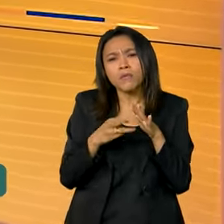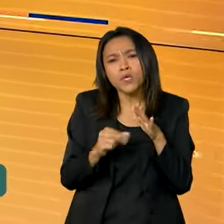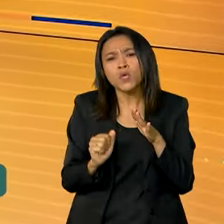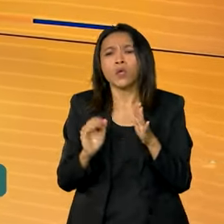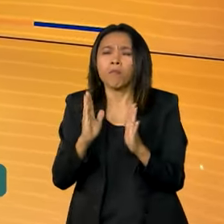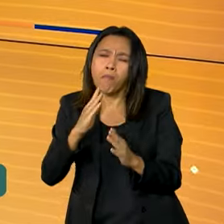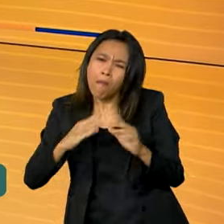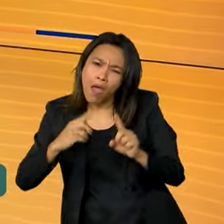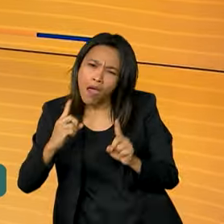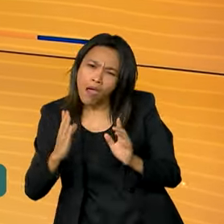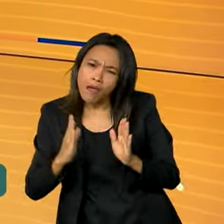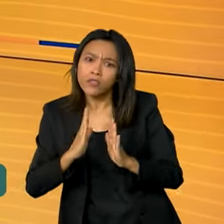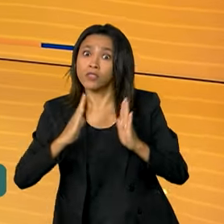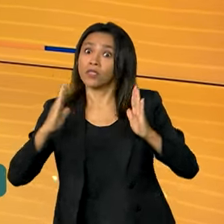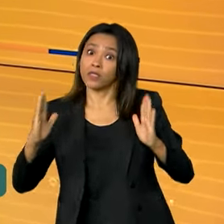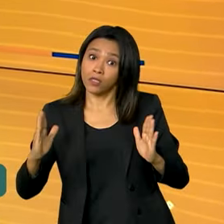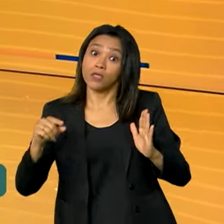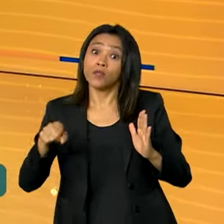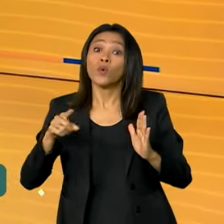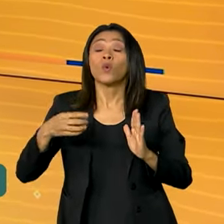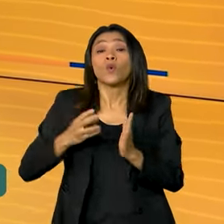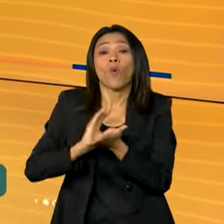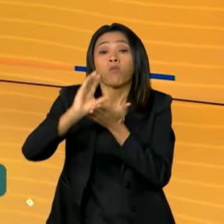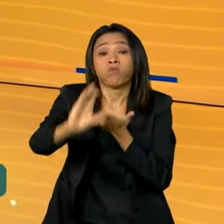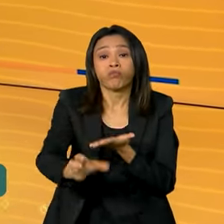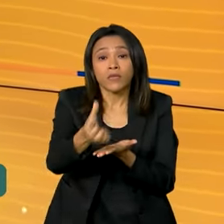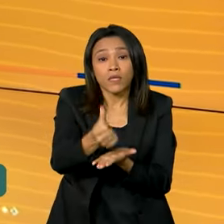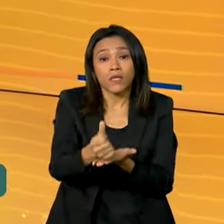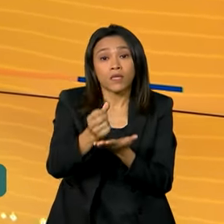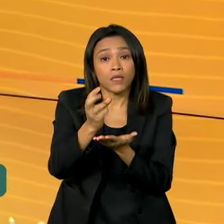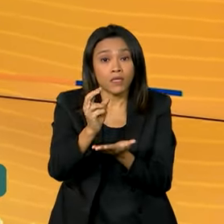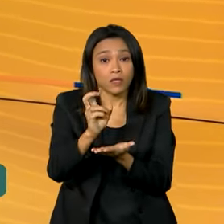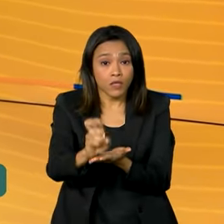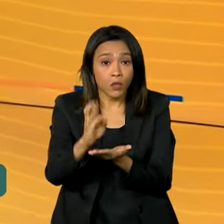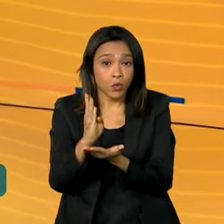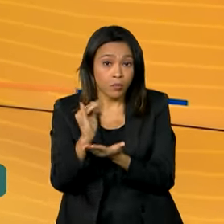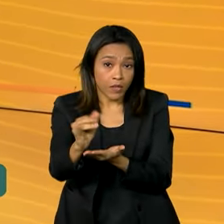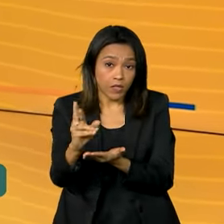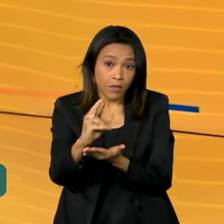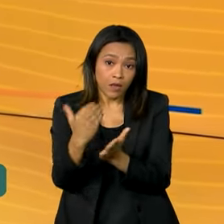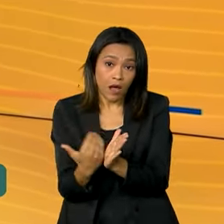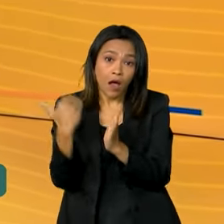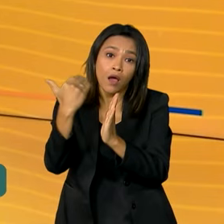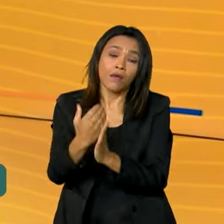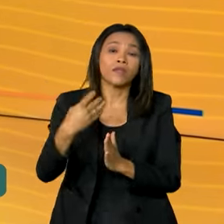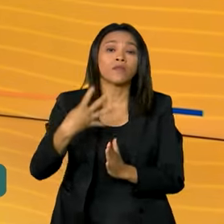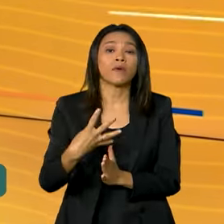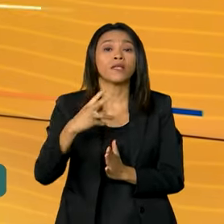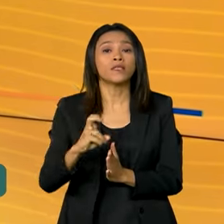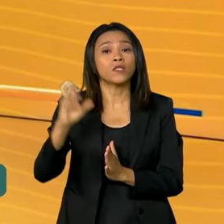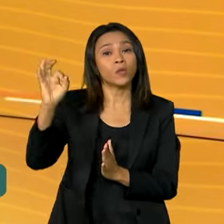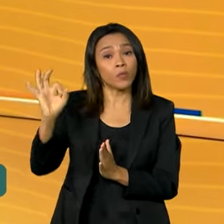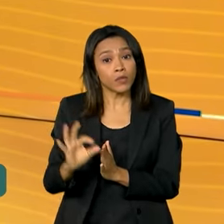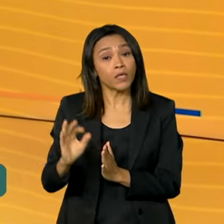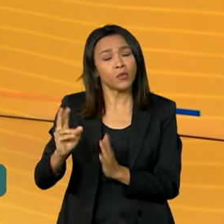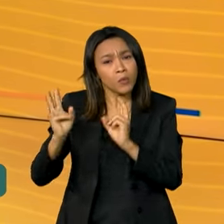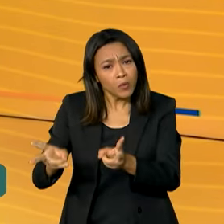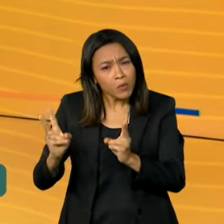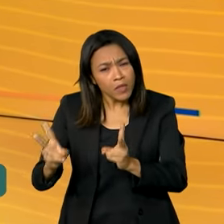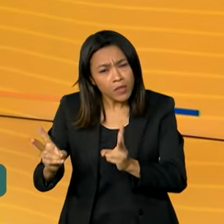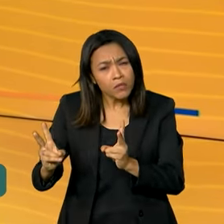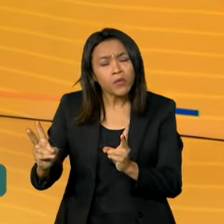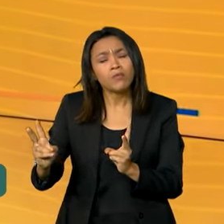país, um crédito de R 65 bilhões, um aumento de 45% na comparação com o mesmo período do ano